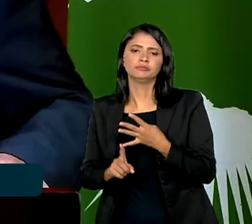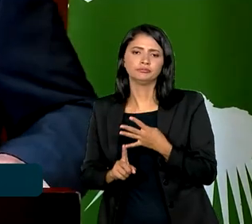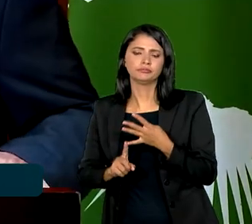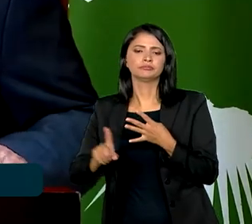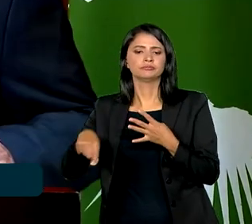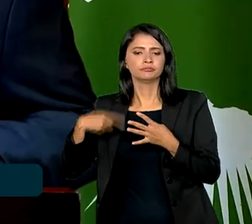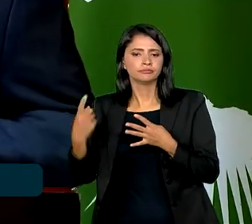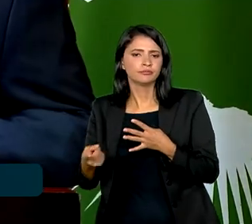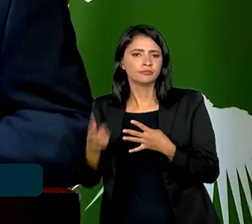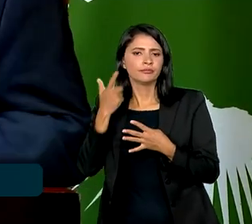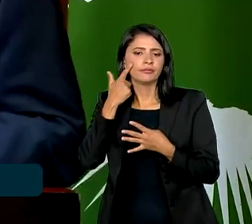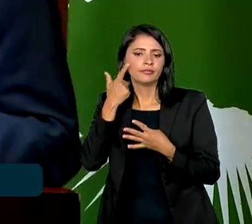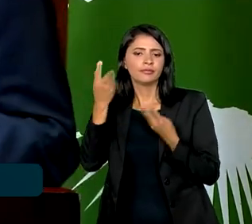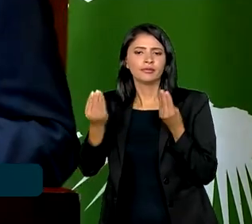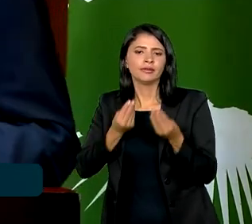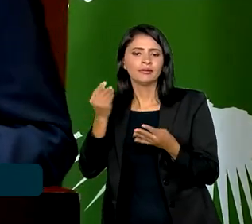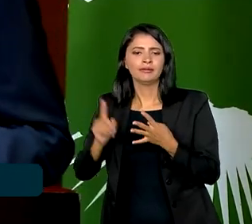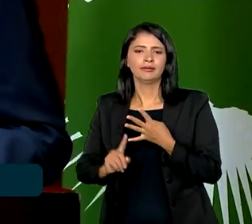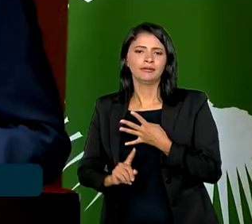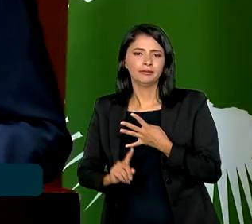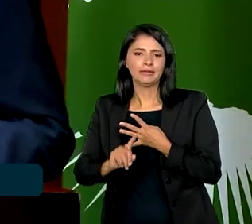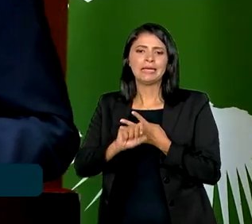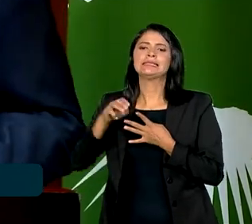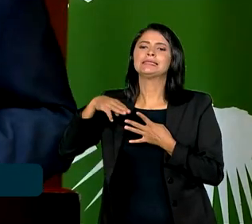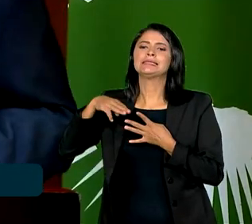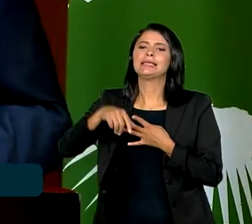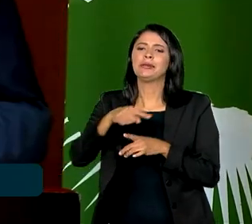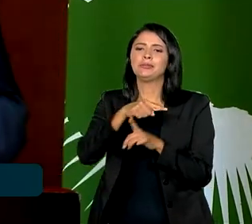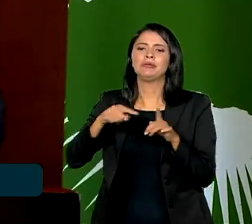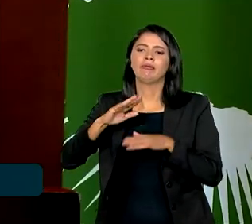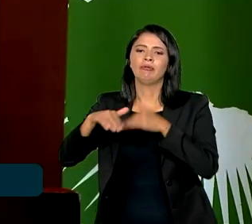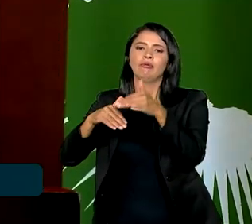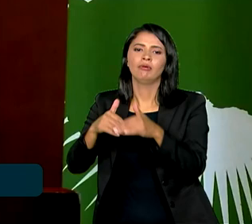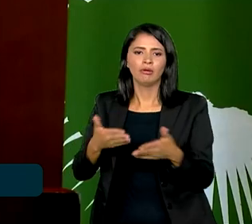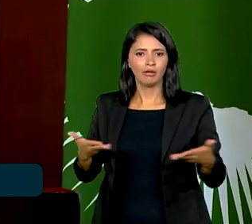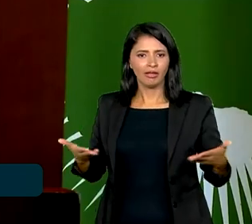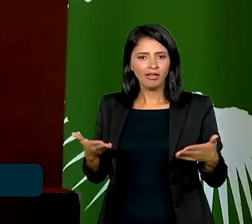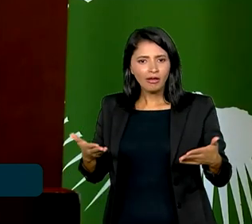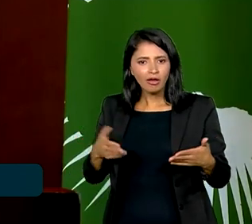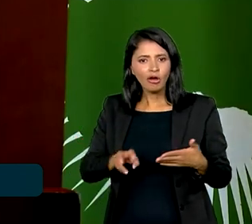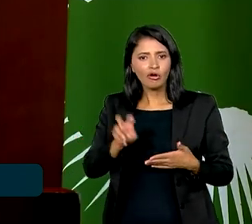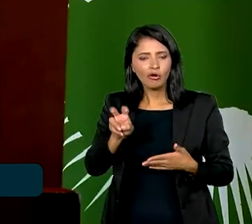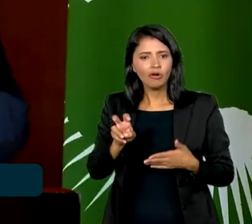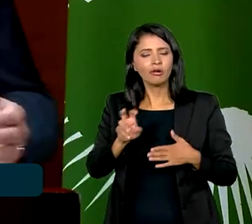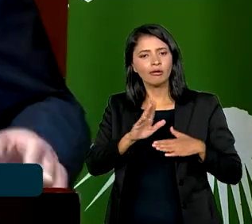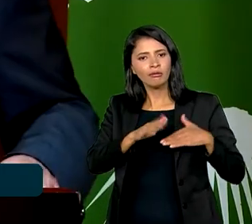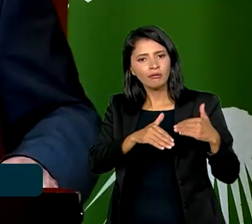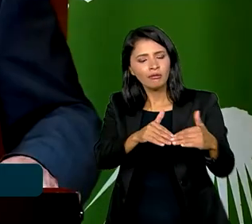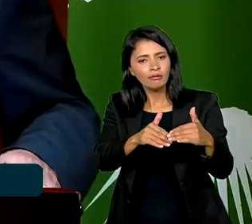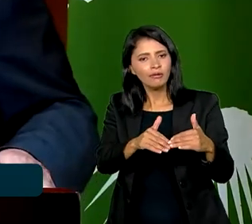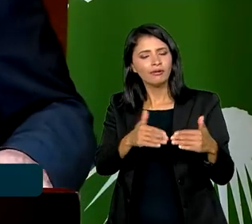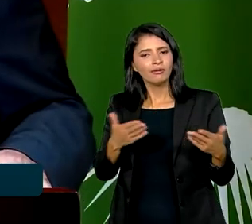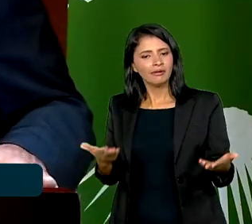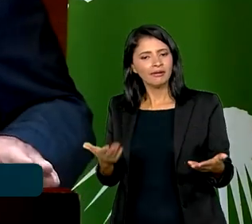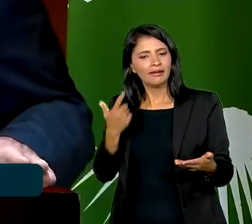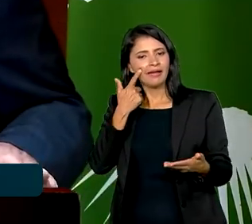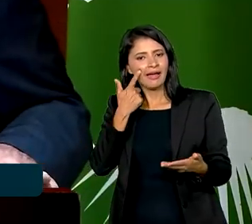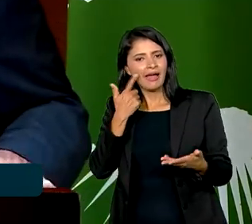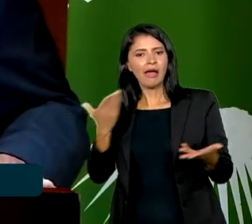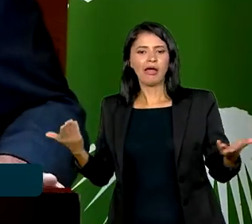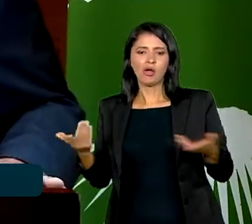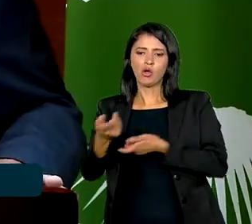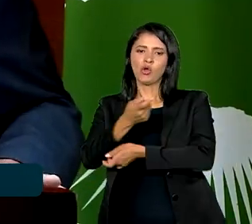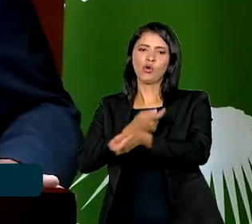um país sempre desenvolvido. E agora somos países em desenvolvimento. Não só nós, agora somos